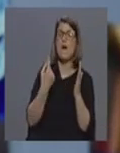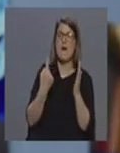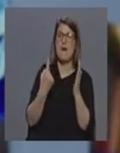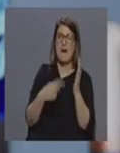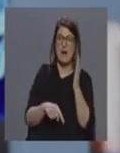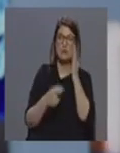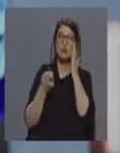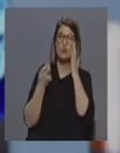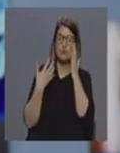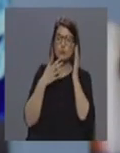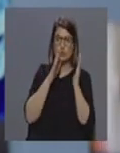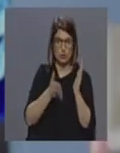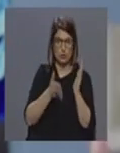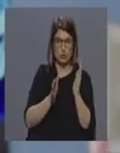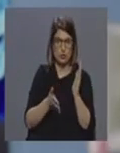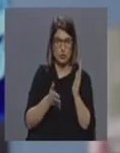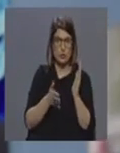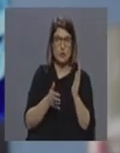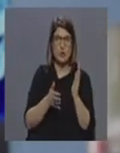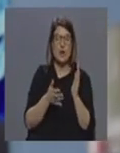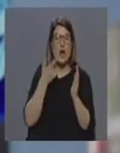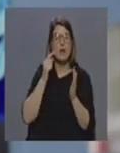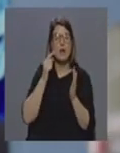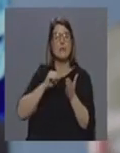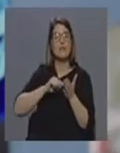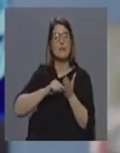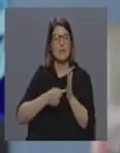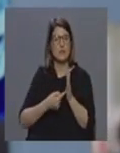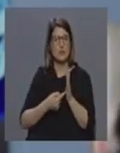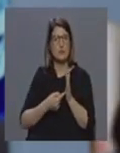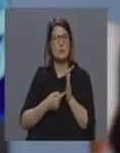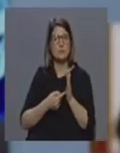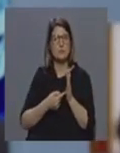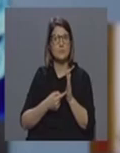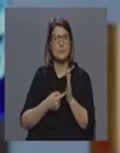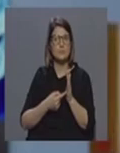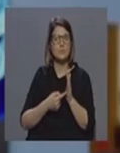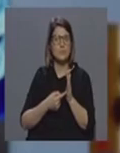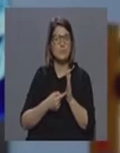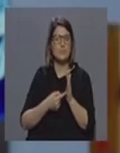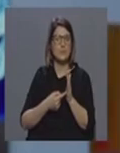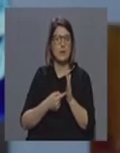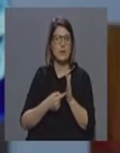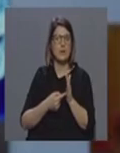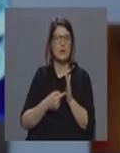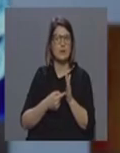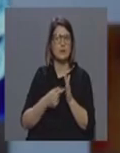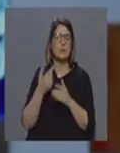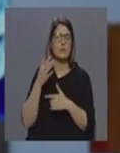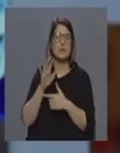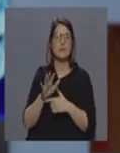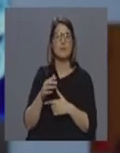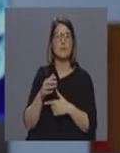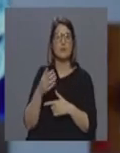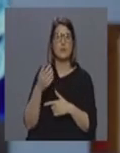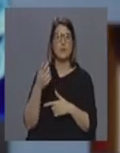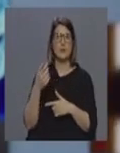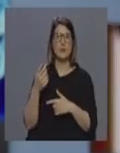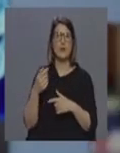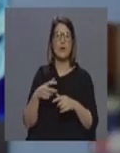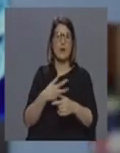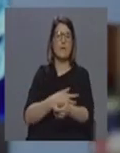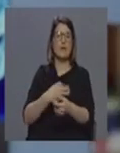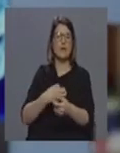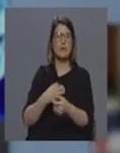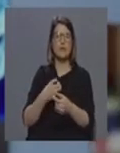como eu disse há pouco nós estamos até já a testar na prática outro tipo de intervenções como por exemplo a recolha da